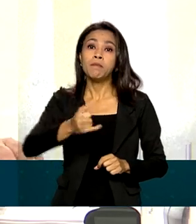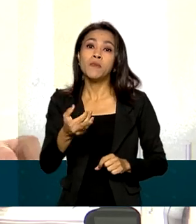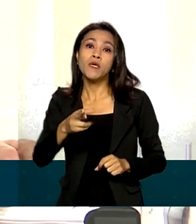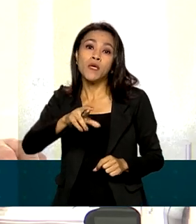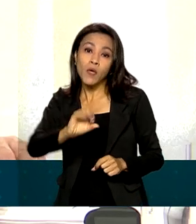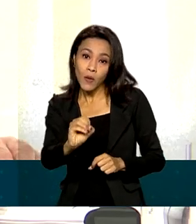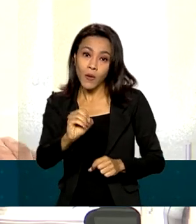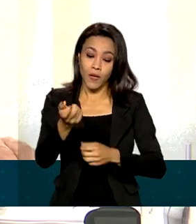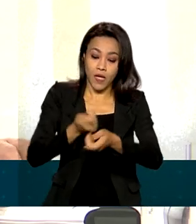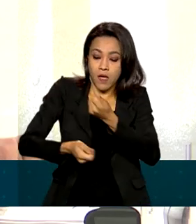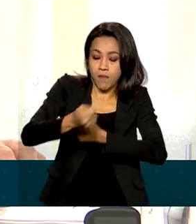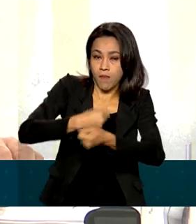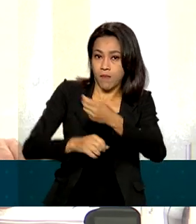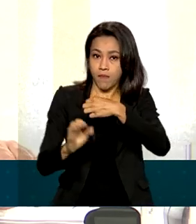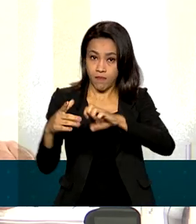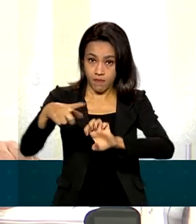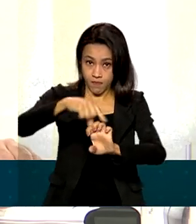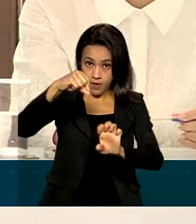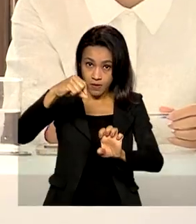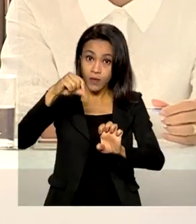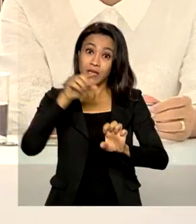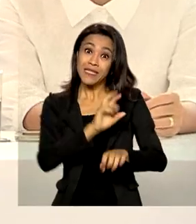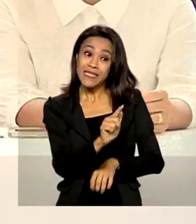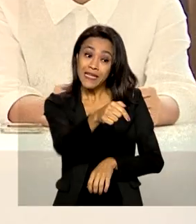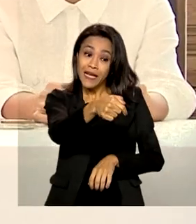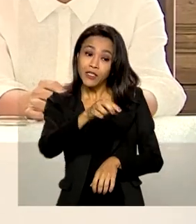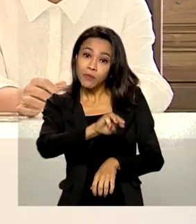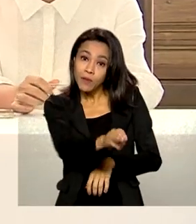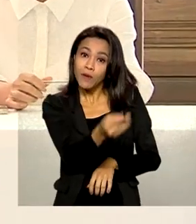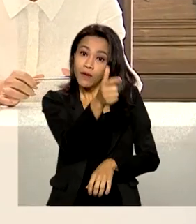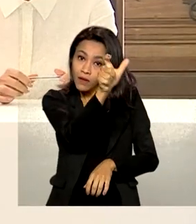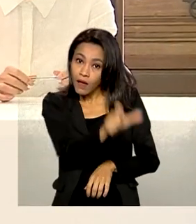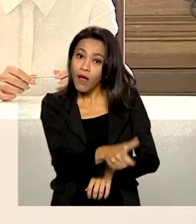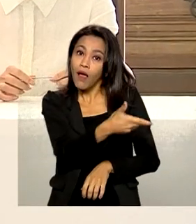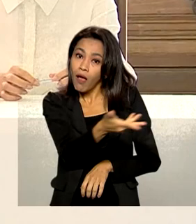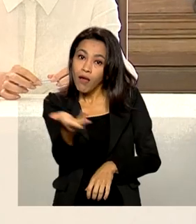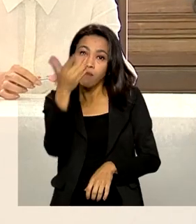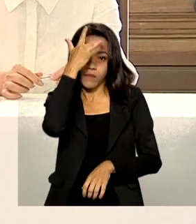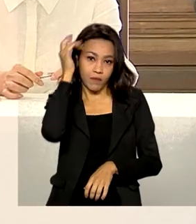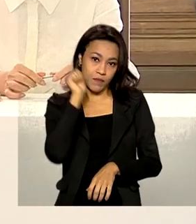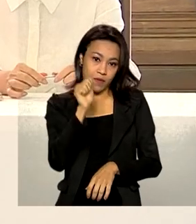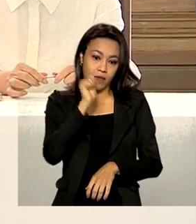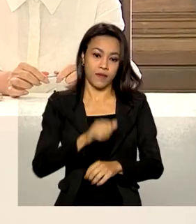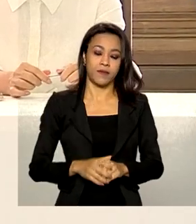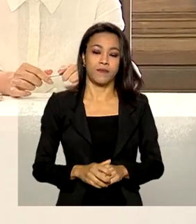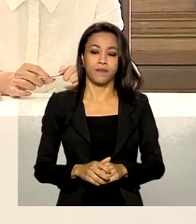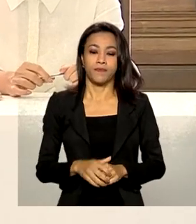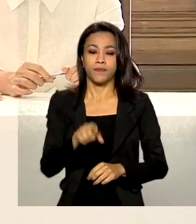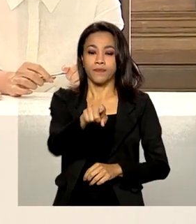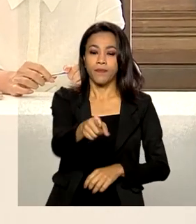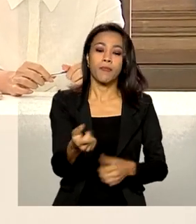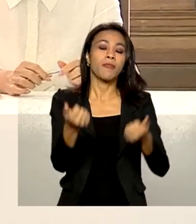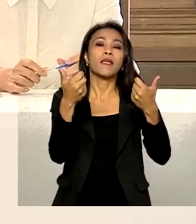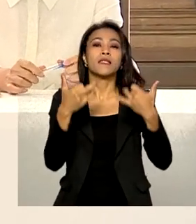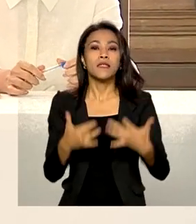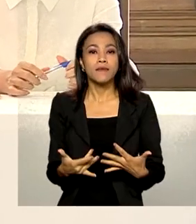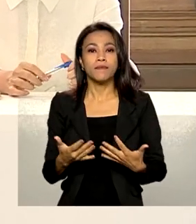dos quais 7 milhões são mulheres. Medidas que se somam a outras para o bem-estar da nossa população.